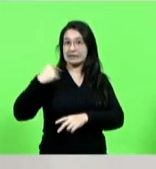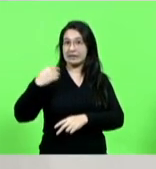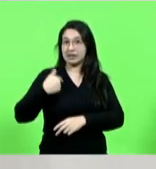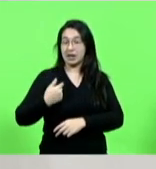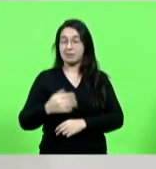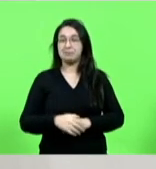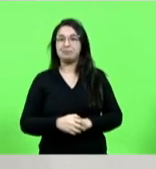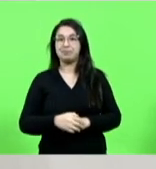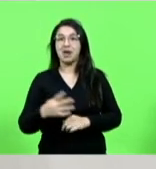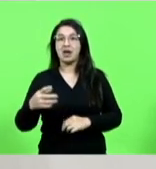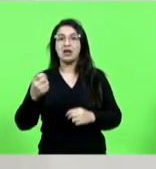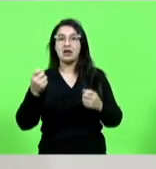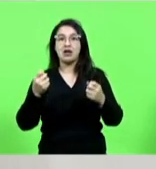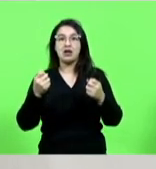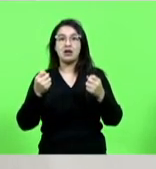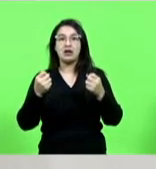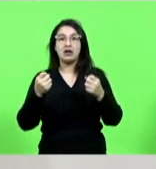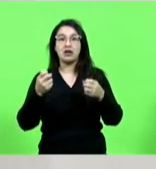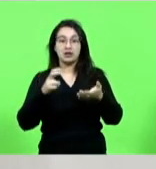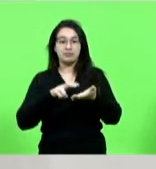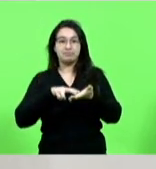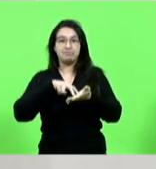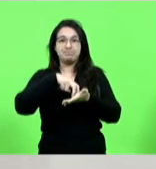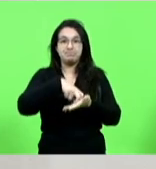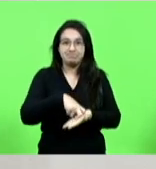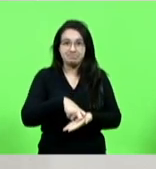acredita que ele se ajoelhou e me pediu perdão,